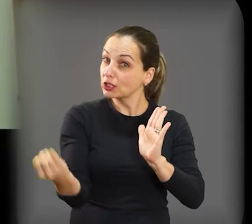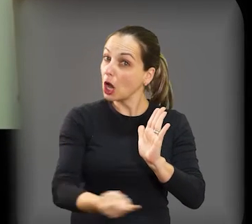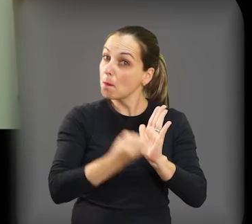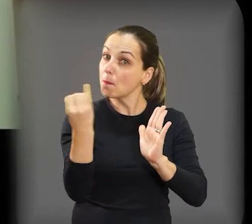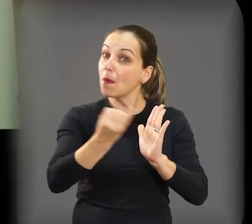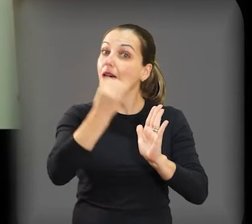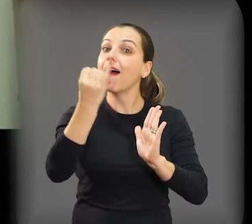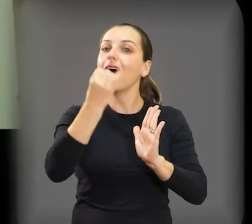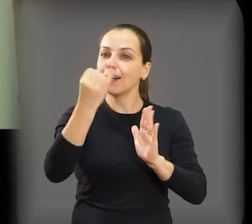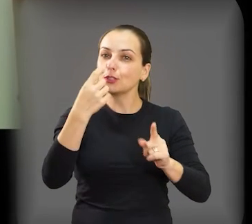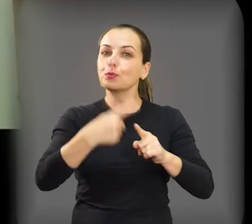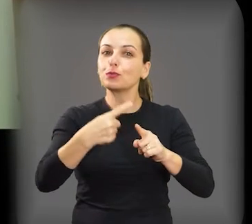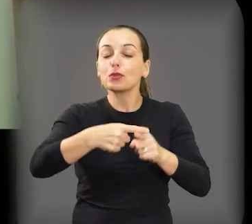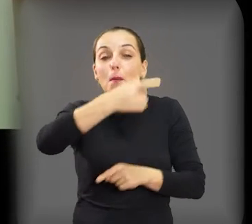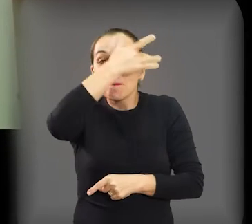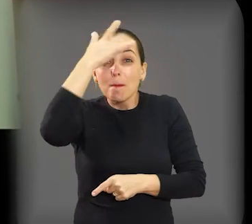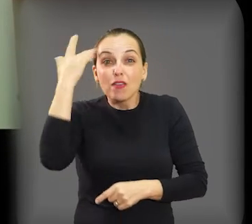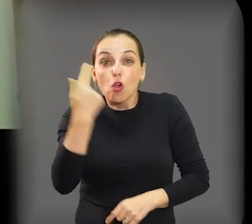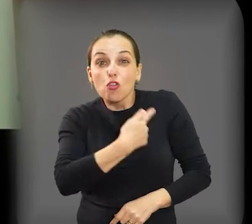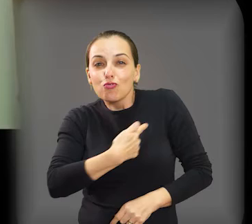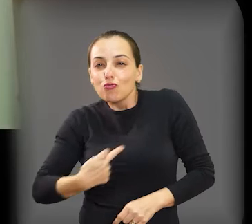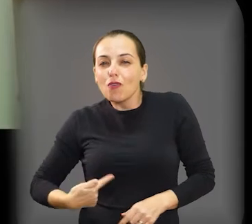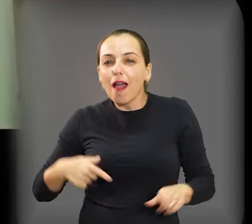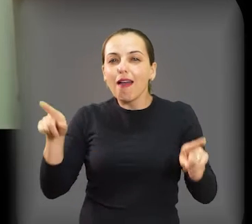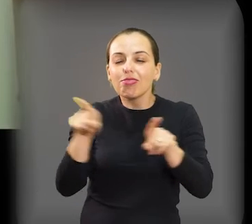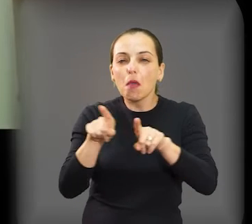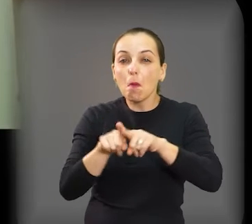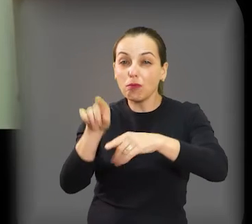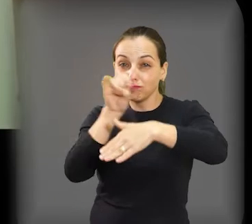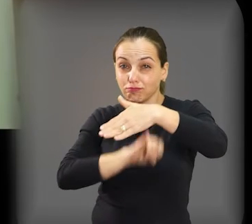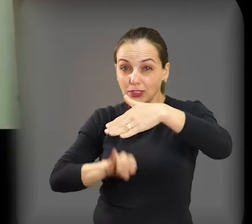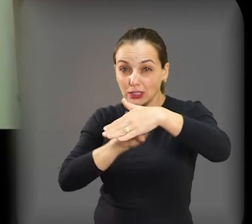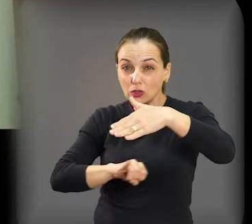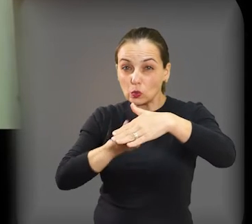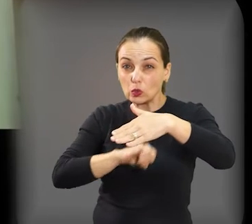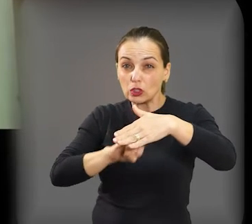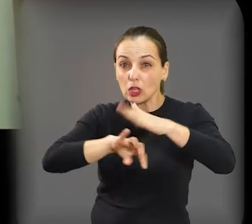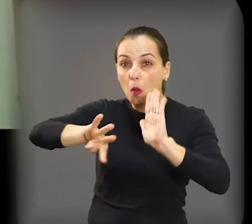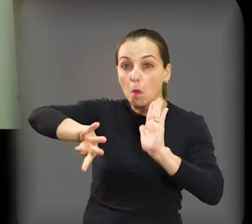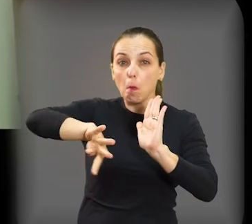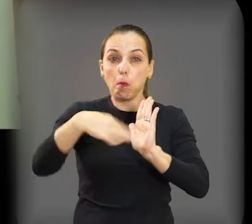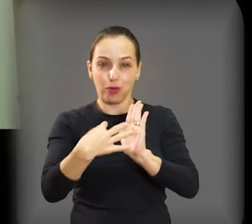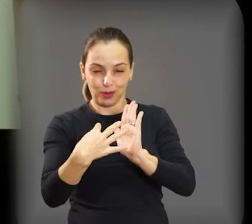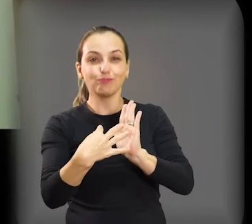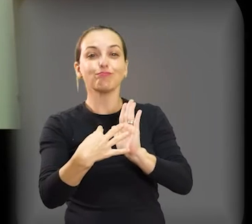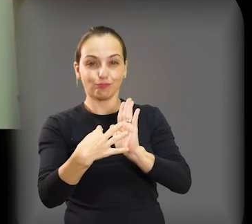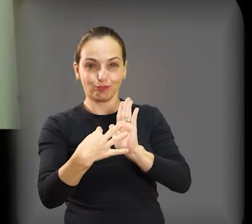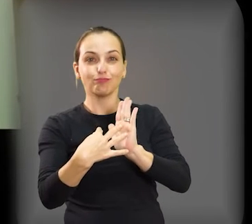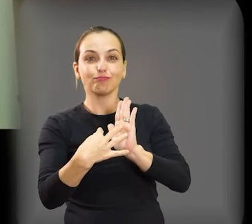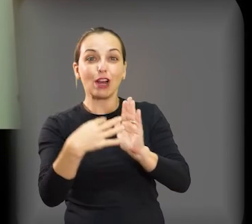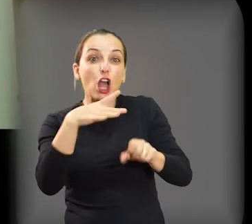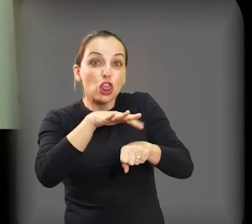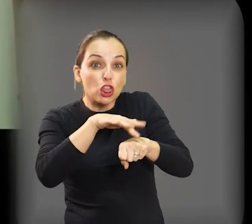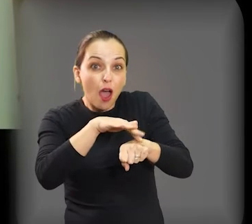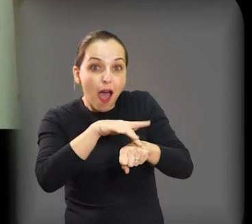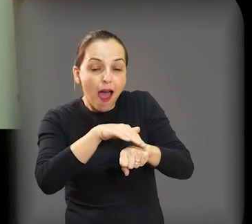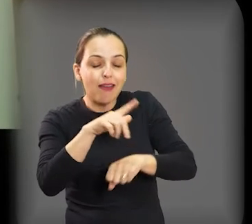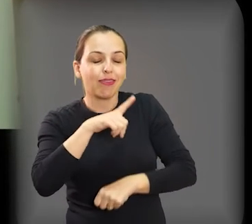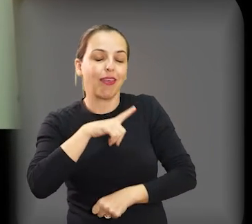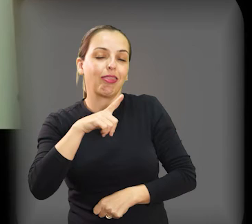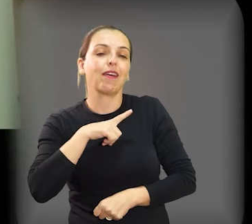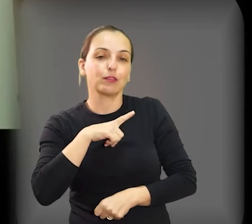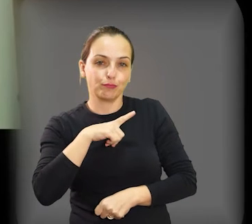desse projeto, que não pretende apenas ajudar as pessoas no sentido autoridades e das entidades,